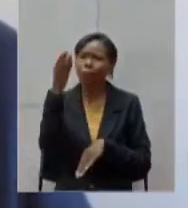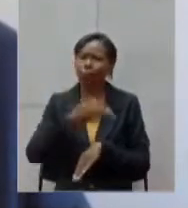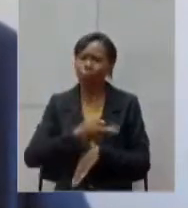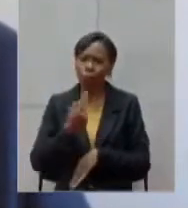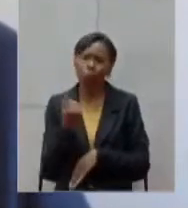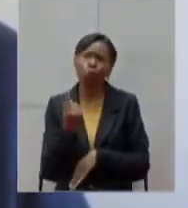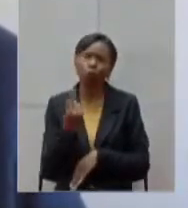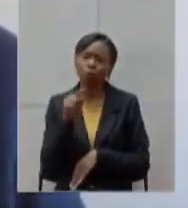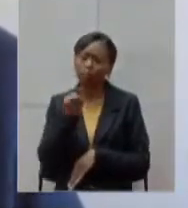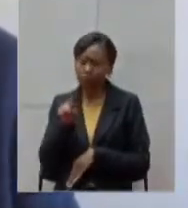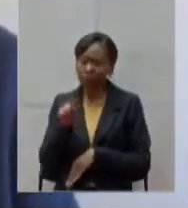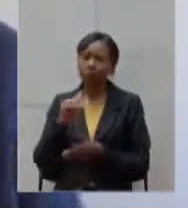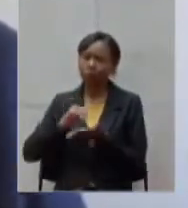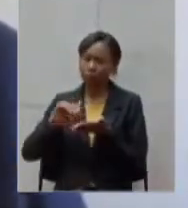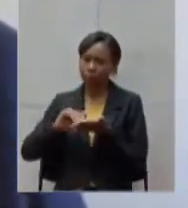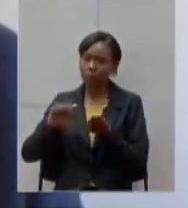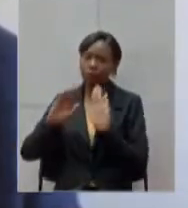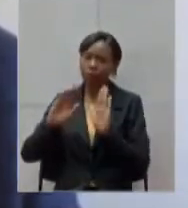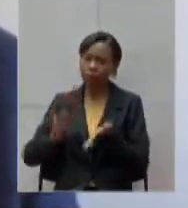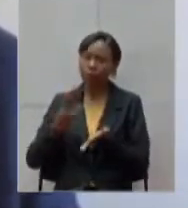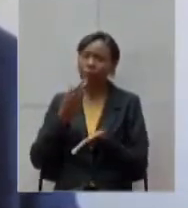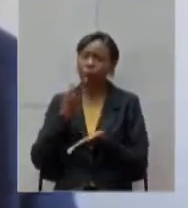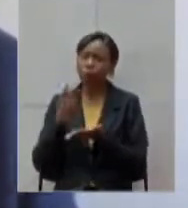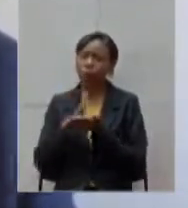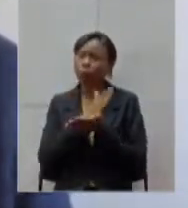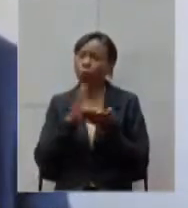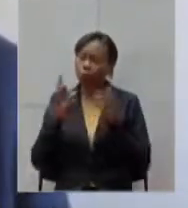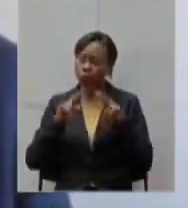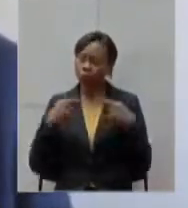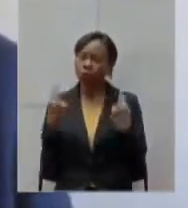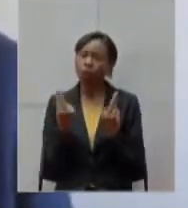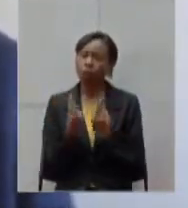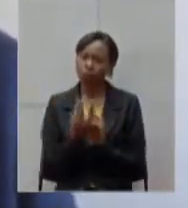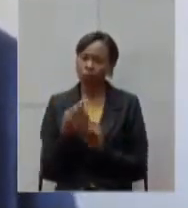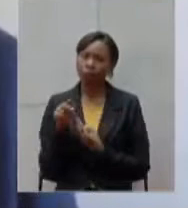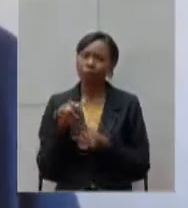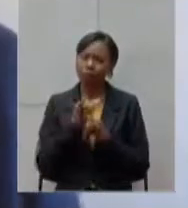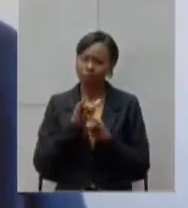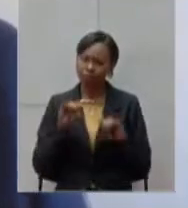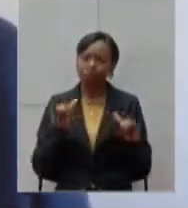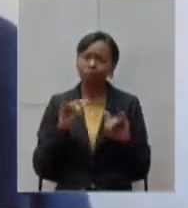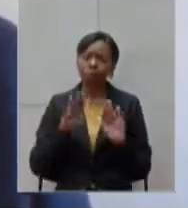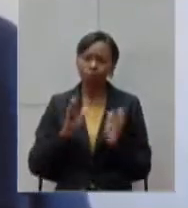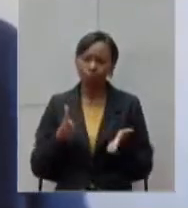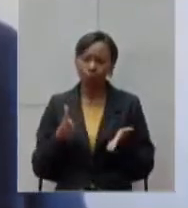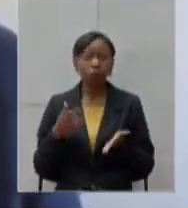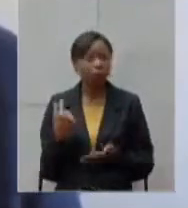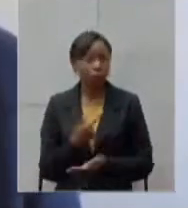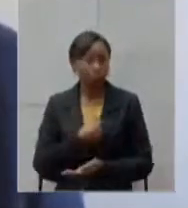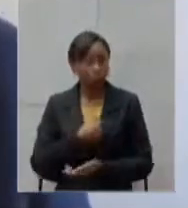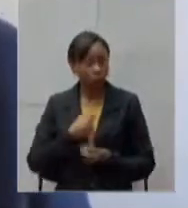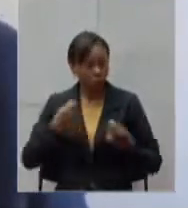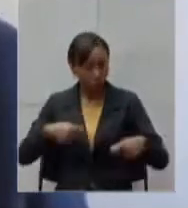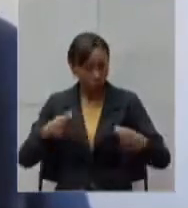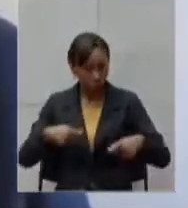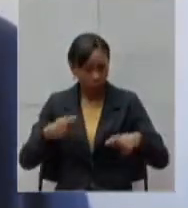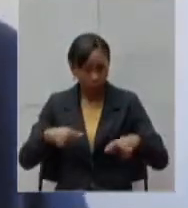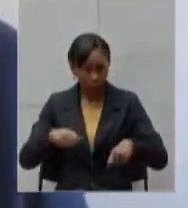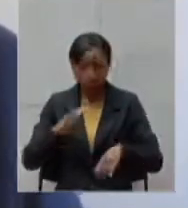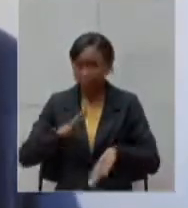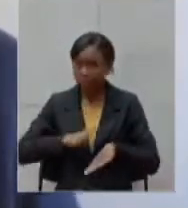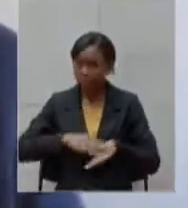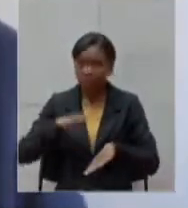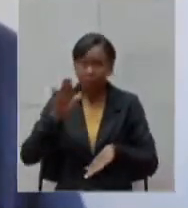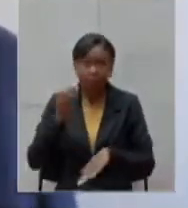excelência inclusive em algumas audiências que vossa excelência confirmou esse dado então nós precisamos no estado de mais teste